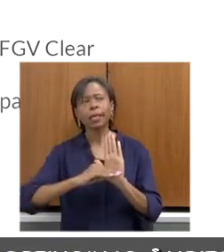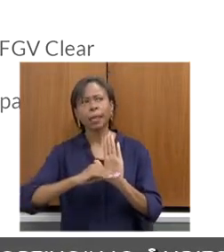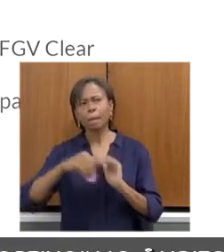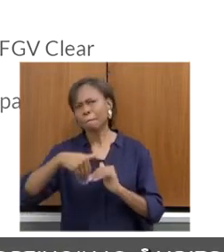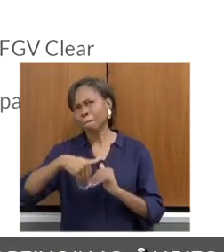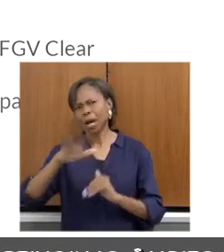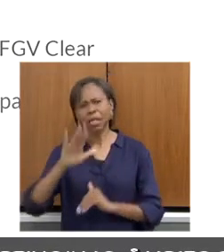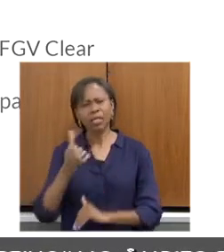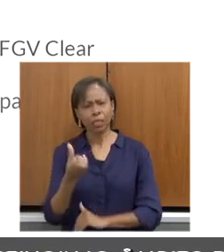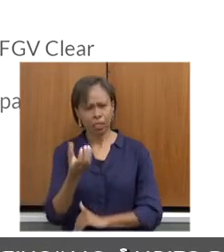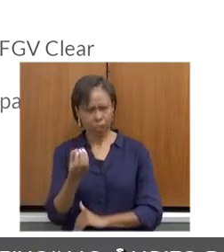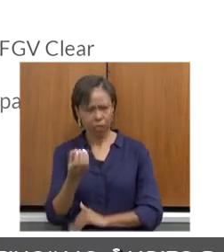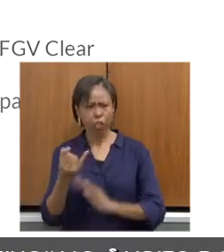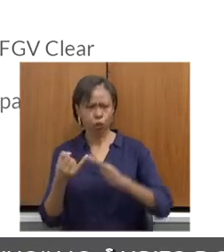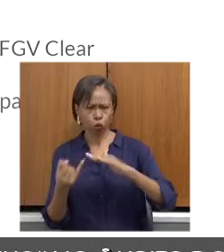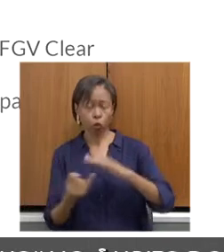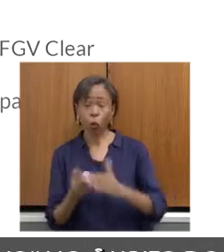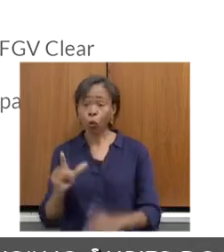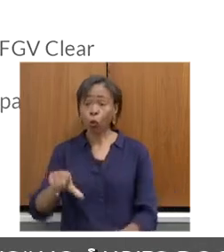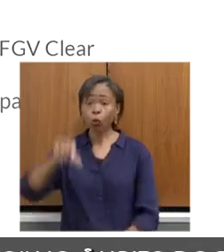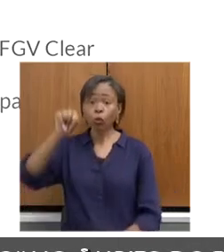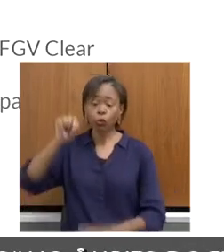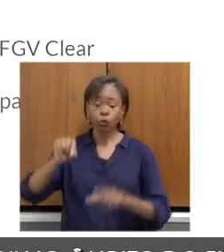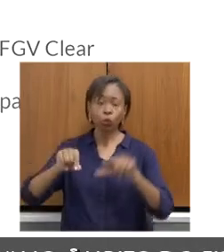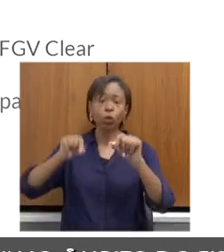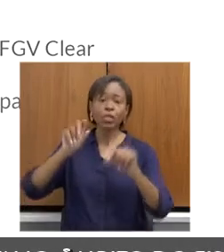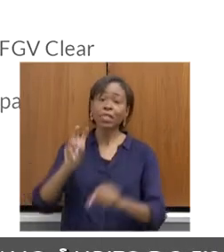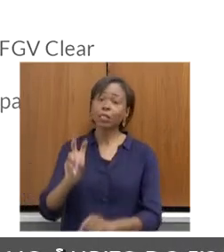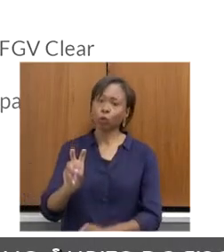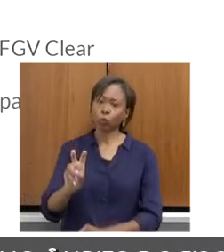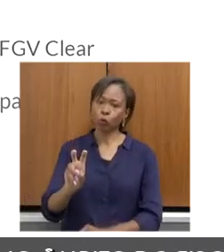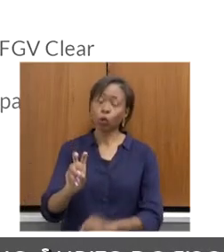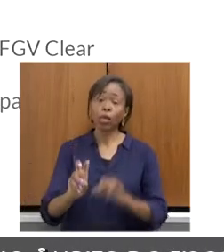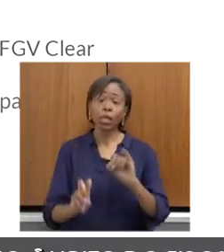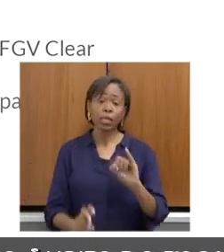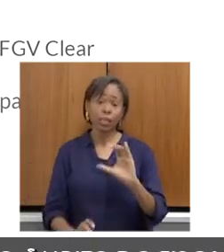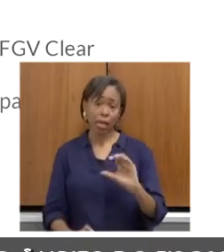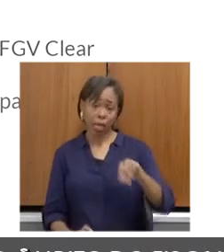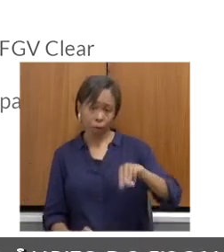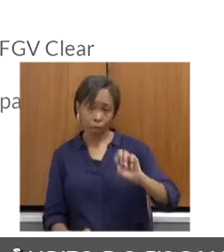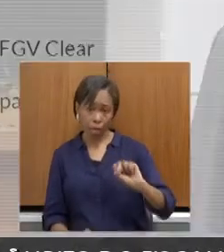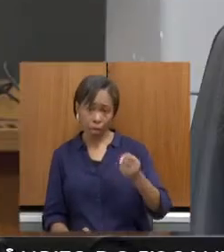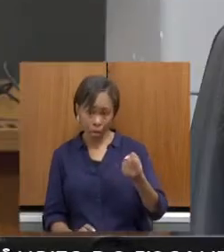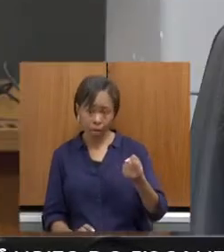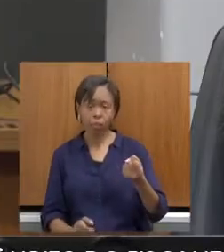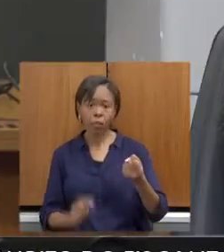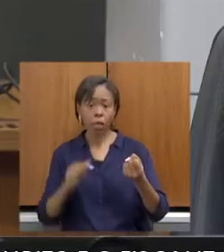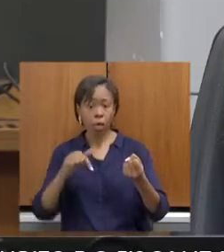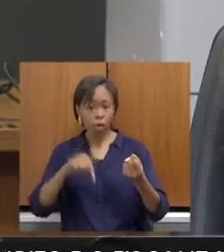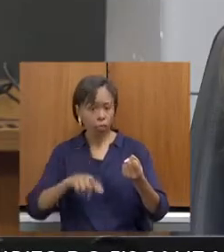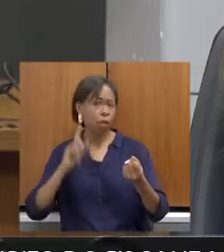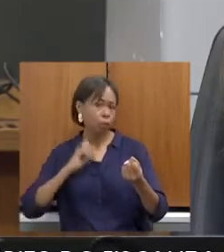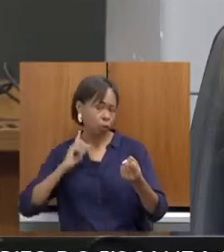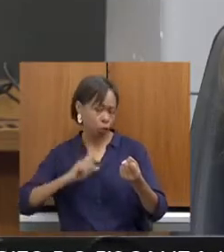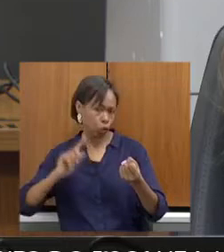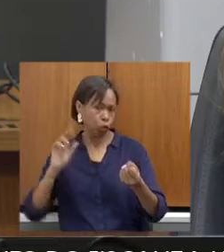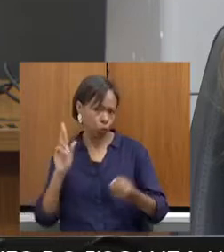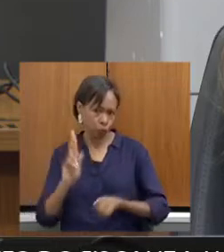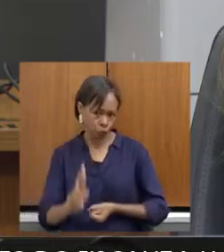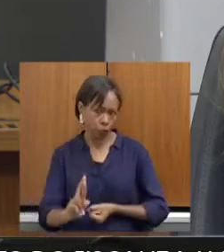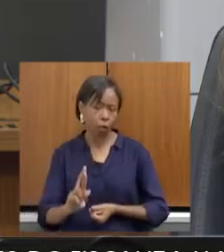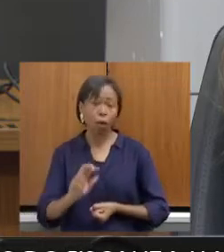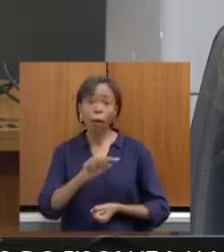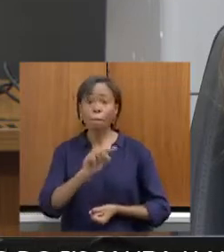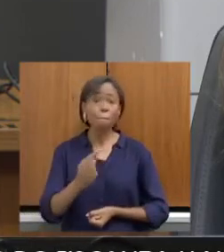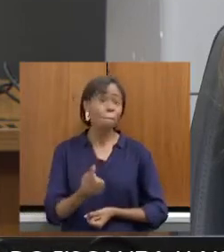de 60 instituições, cinco foram selecionadas. E o ICMS Esportivo, representando toda a Minas Gerais, ficou em primeiro lugar na